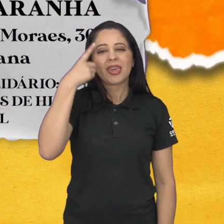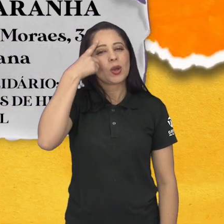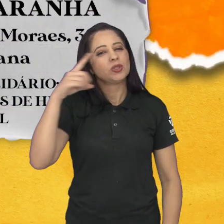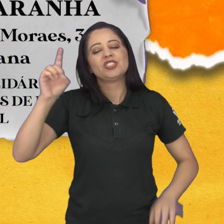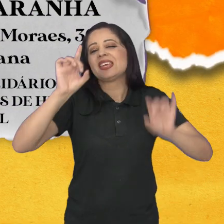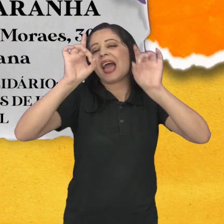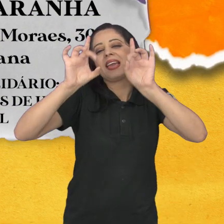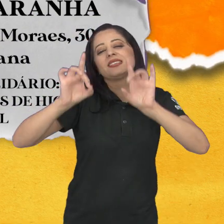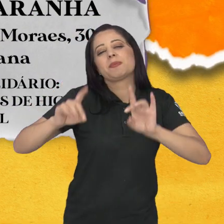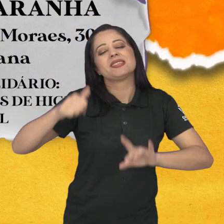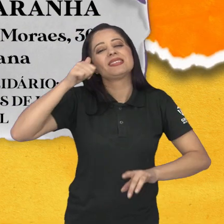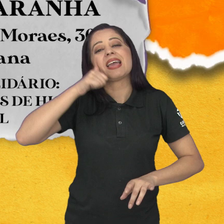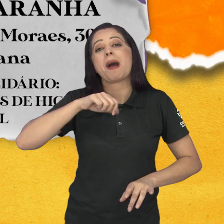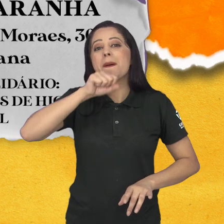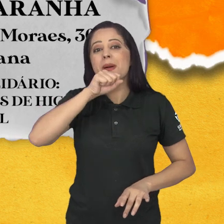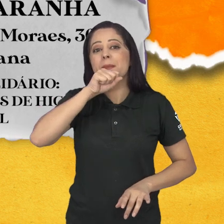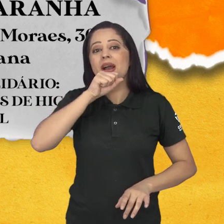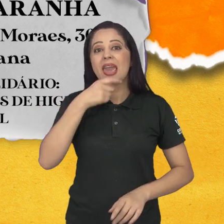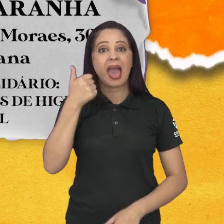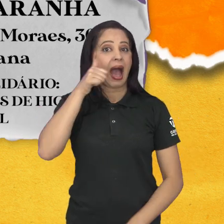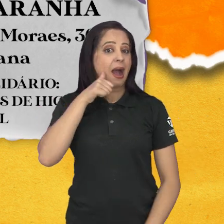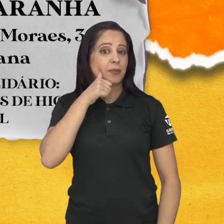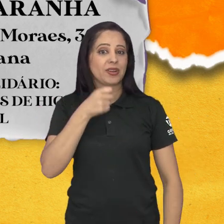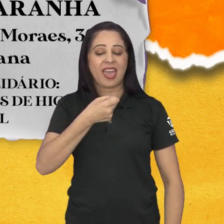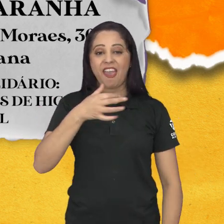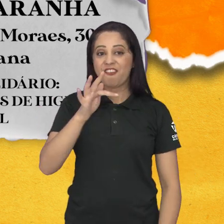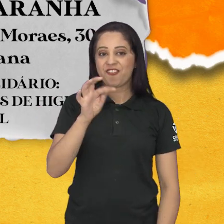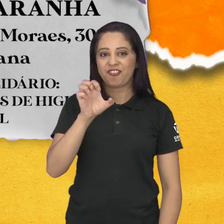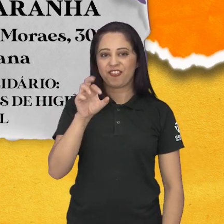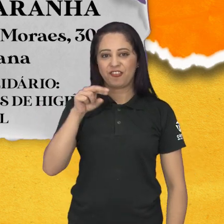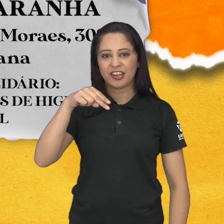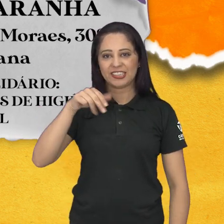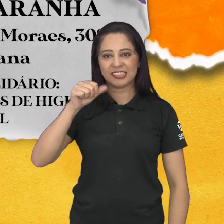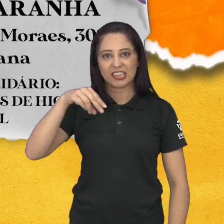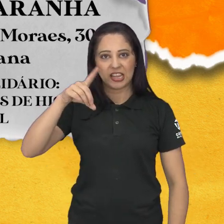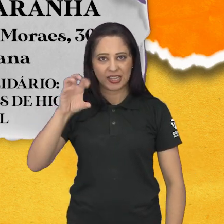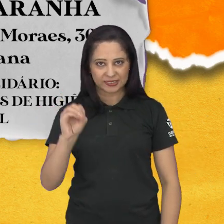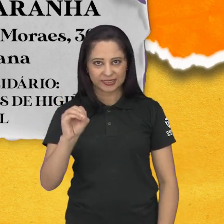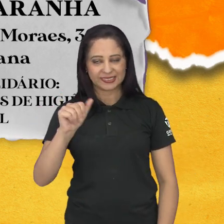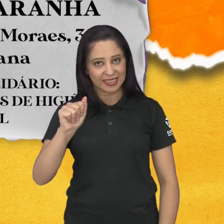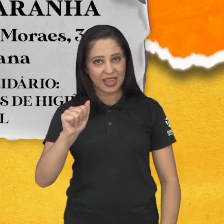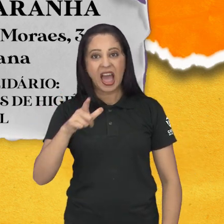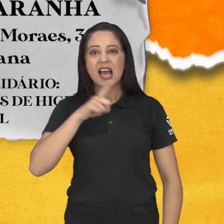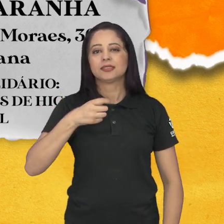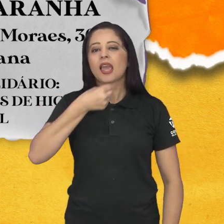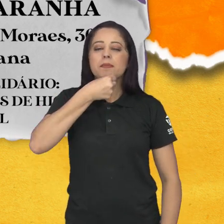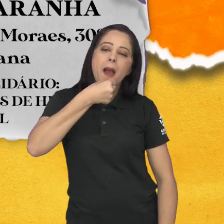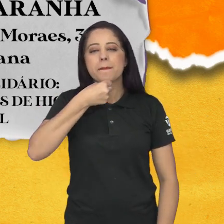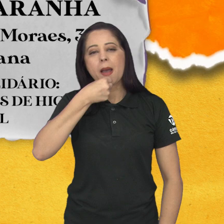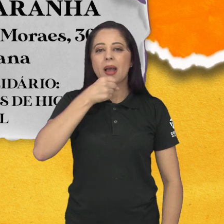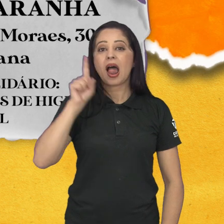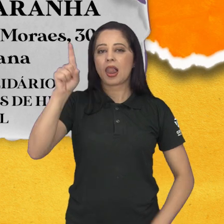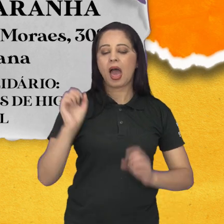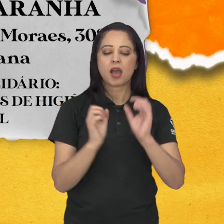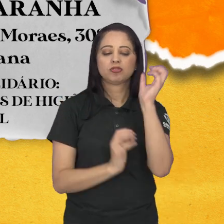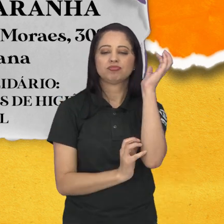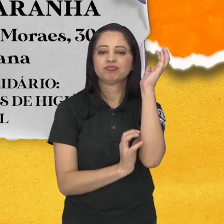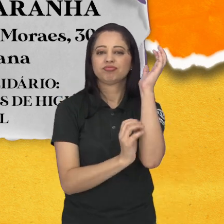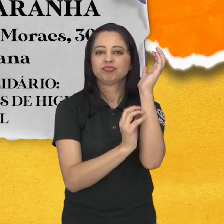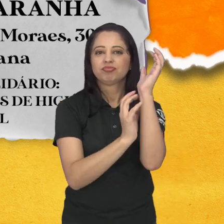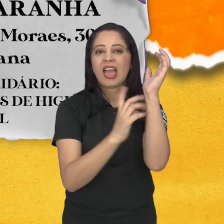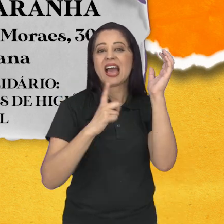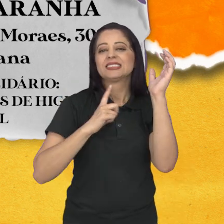domingo, Dia das Mães, a cantora Fernanda Santos se apresenta às dez e meia da manhã no Parque Vicentina Aranha. O show